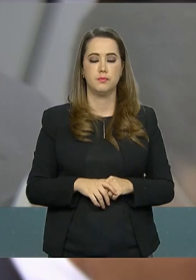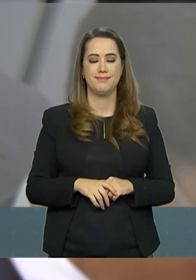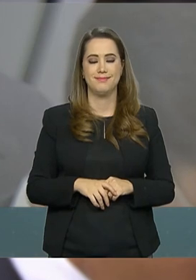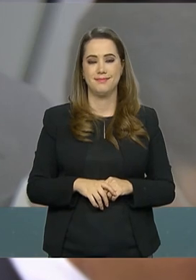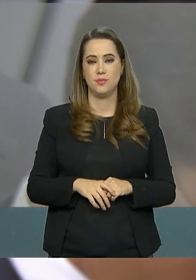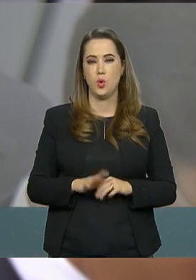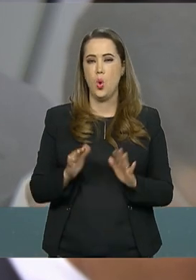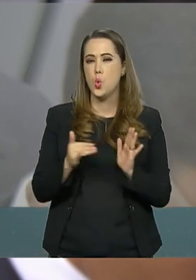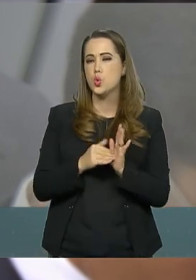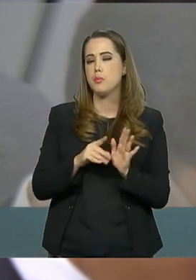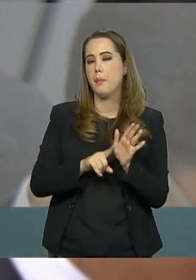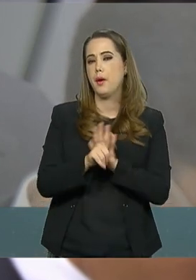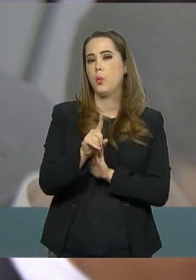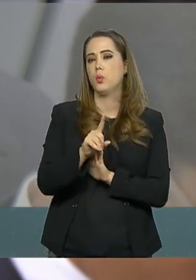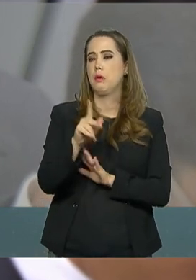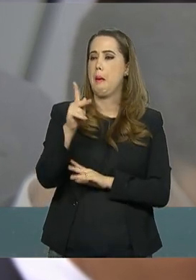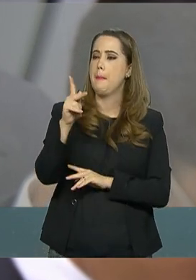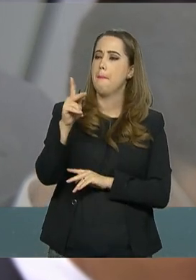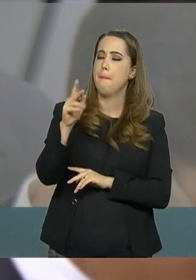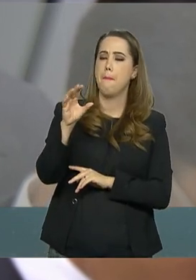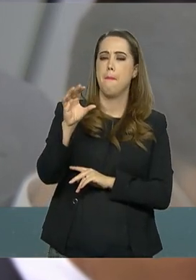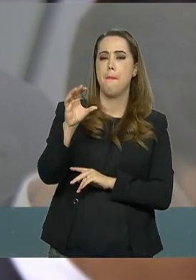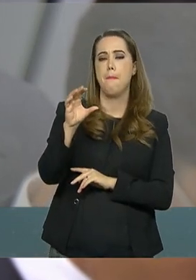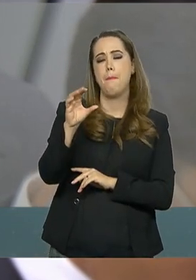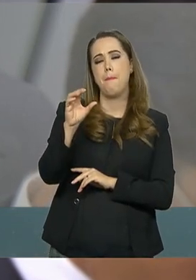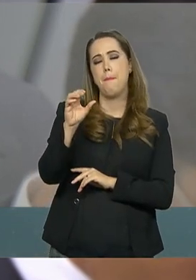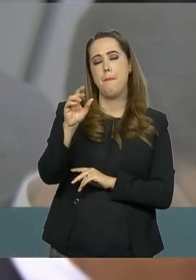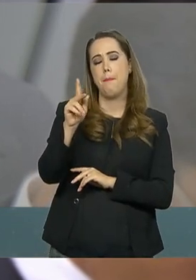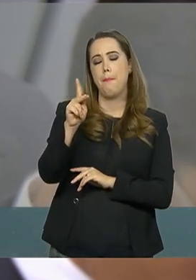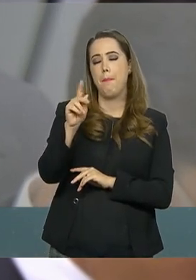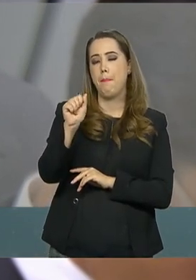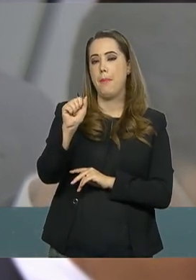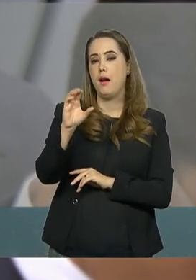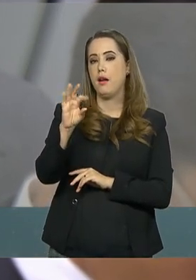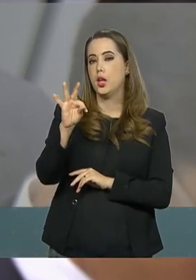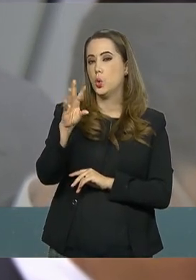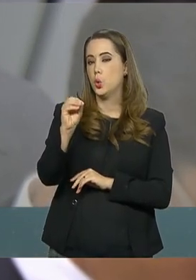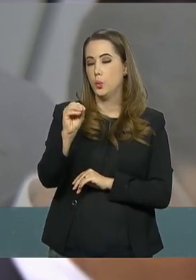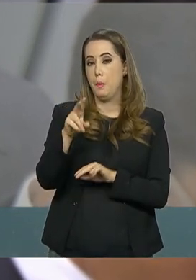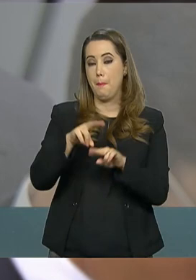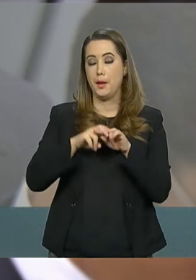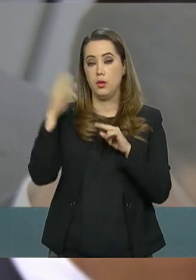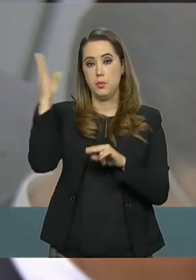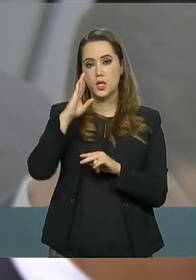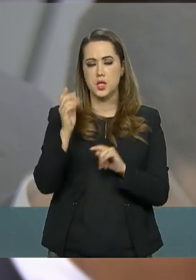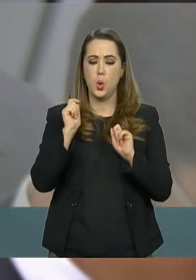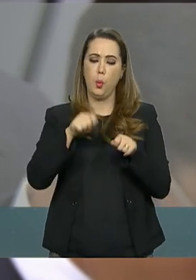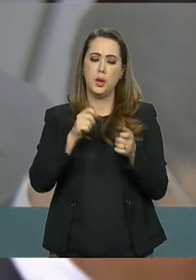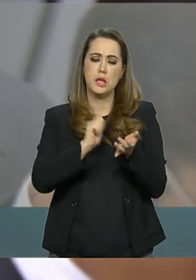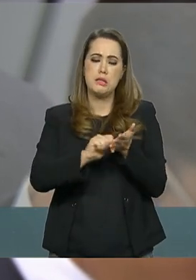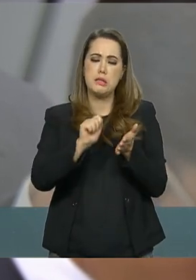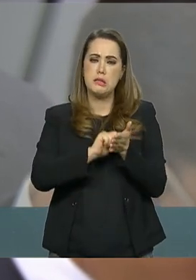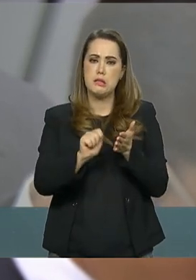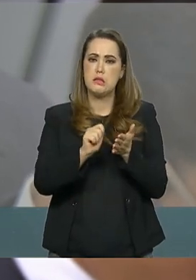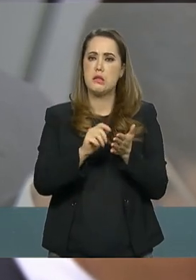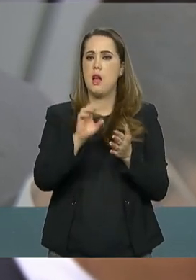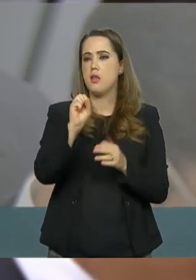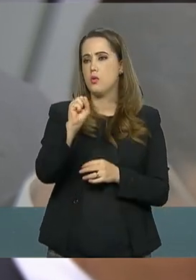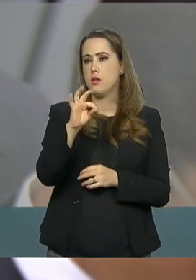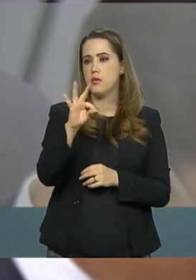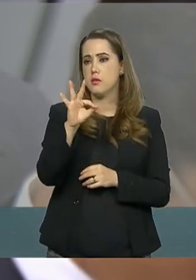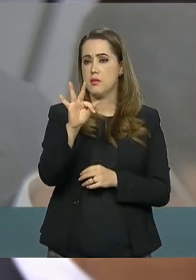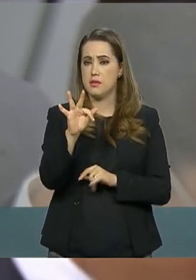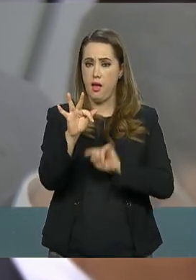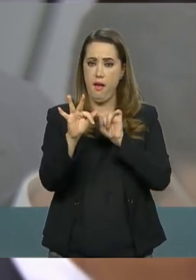relação ao pacto pelo Brasil, que foi anunciado na semana passada pela Casa Civil, que poderia ser assinado esse pacto entre a STF,